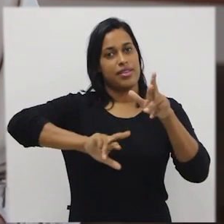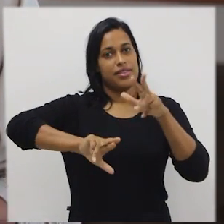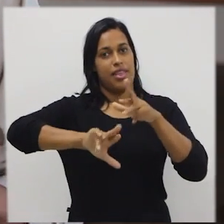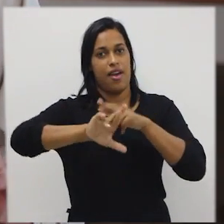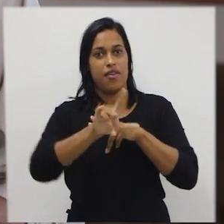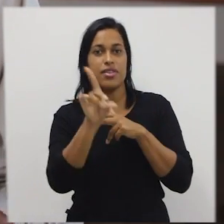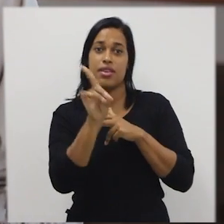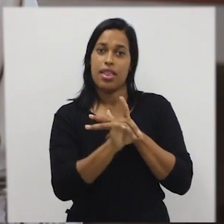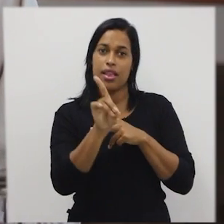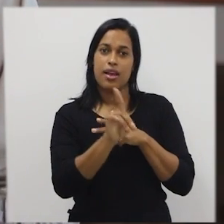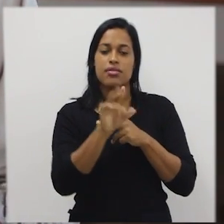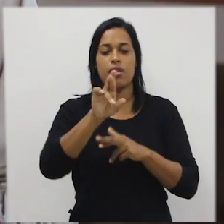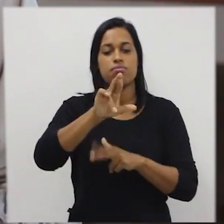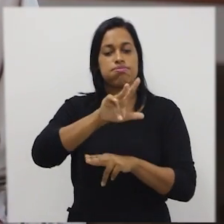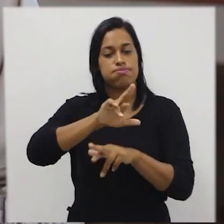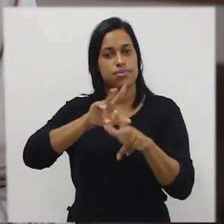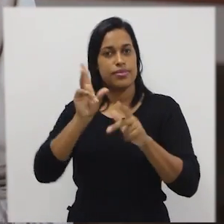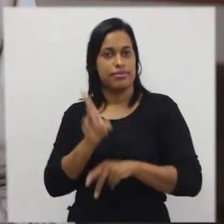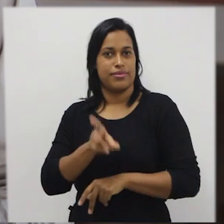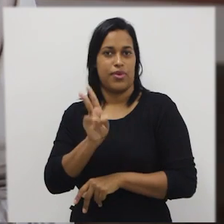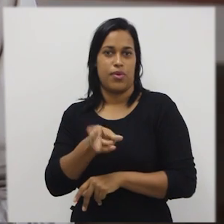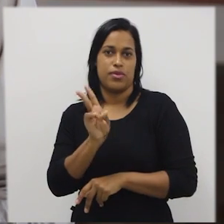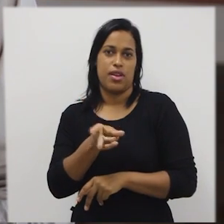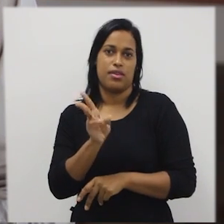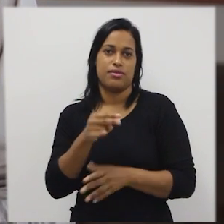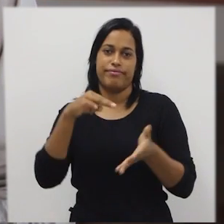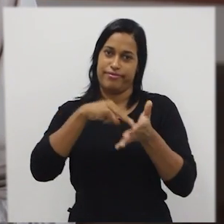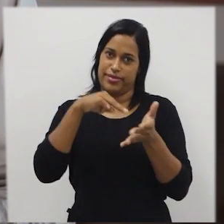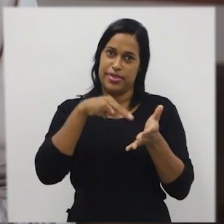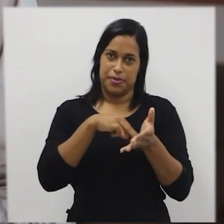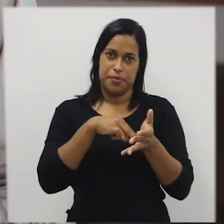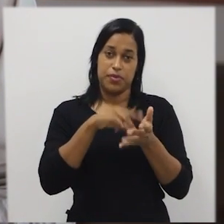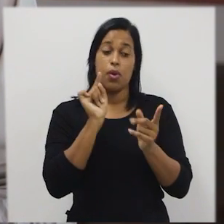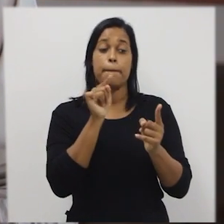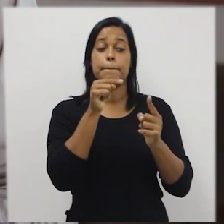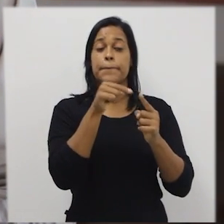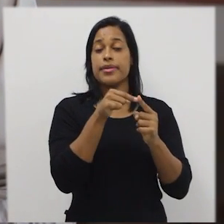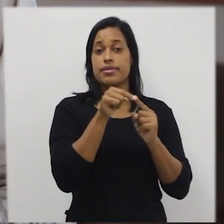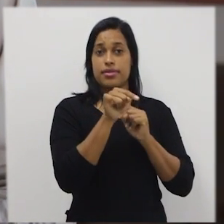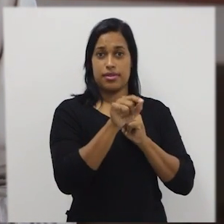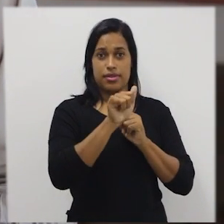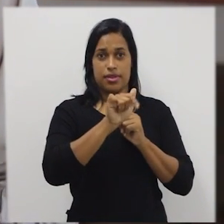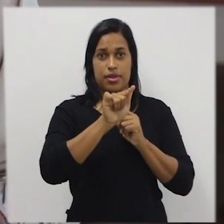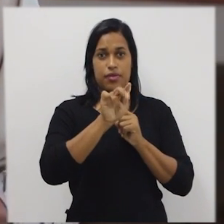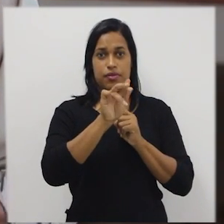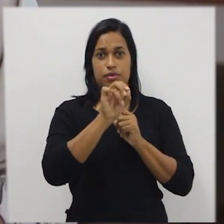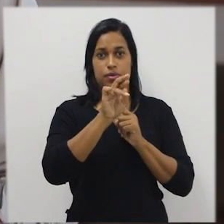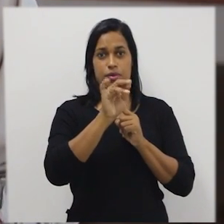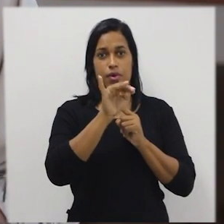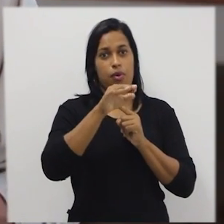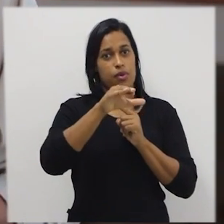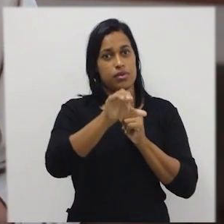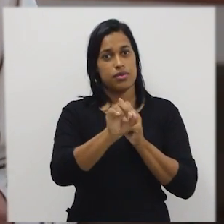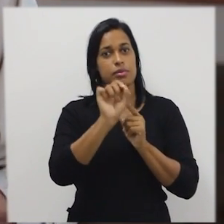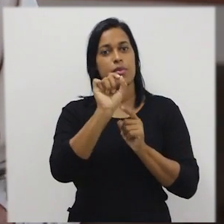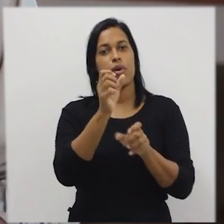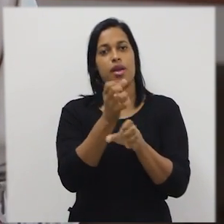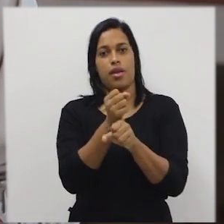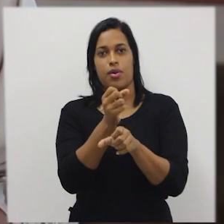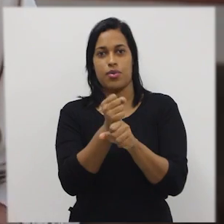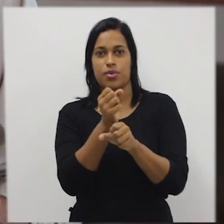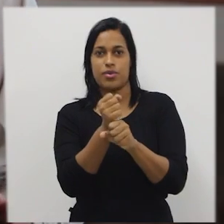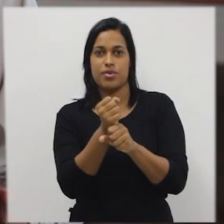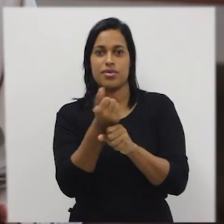dados que são constantes. Por exemplo, o objetivo desse algoritmo é calcular a média